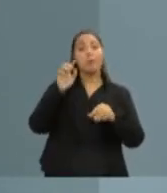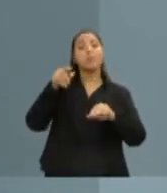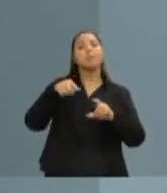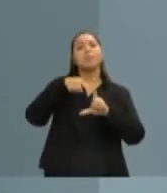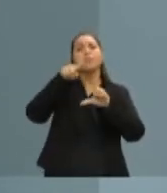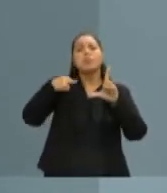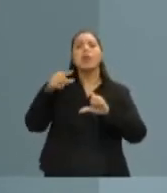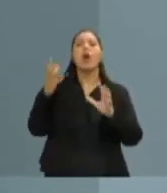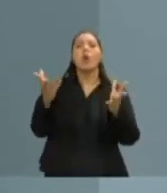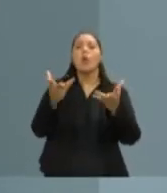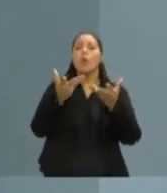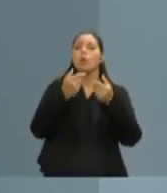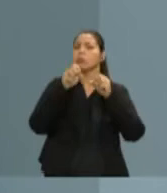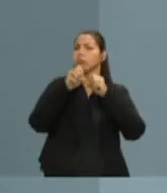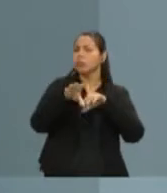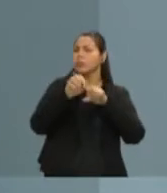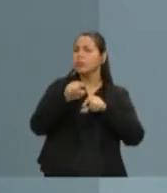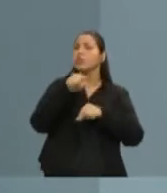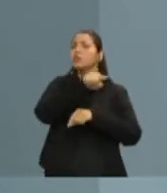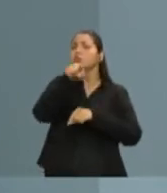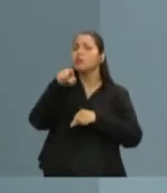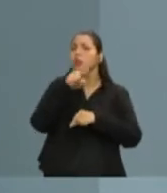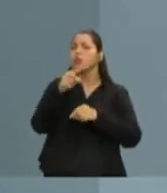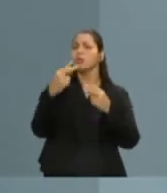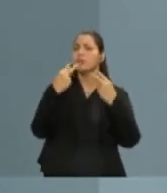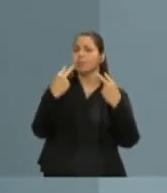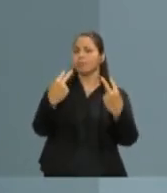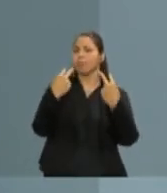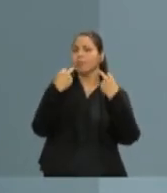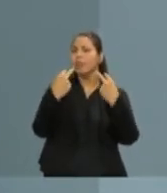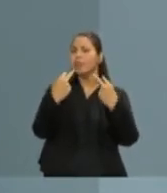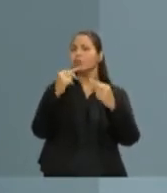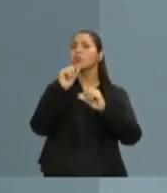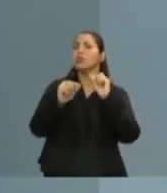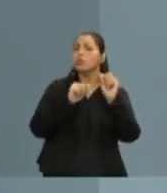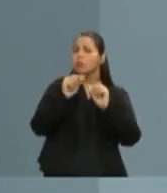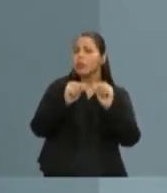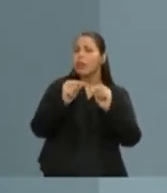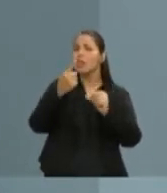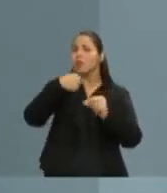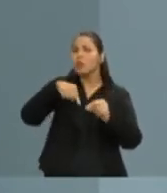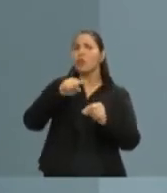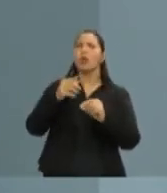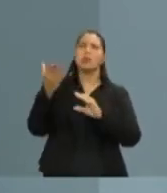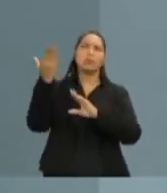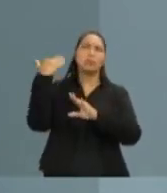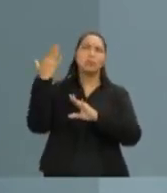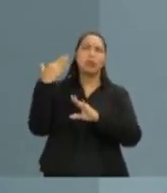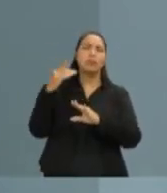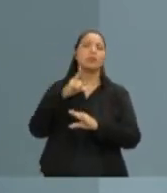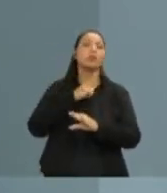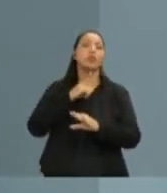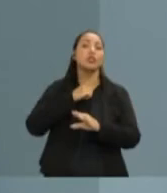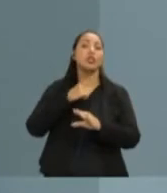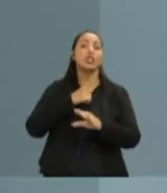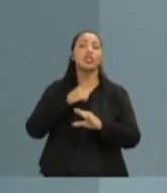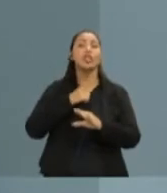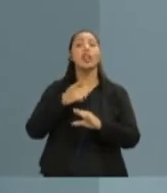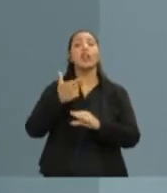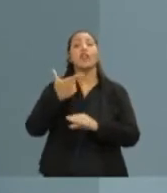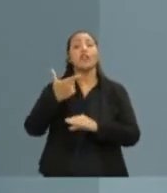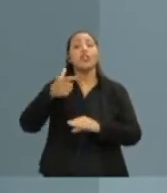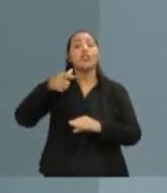importante frisar para você, telespectador, que durante a gestão do outro candidato, nós saímos da 21ª para a 48ª